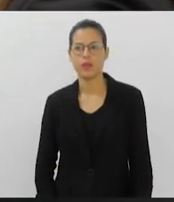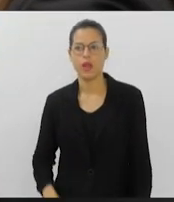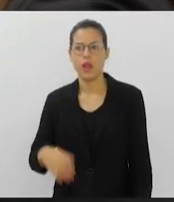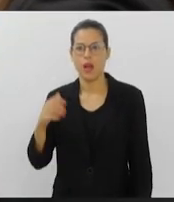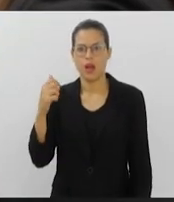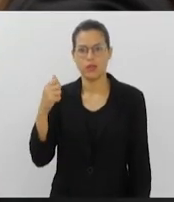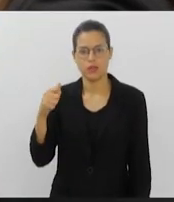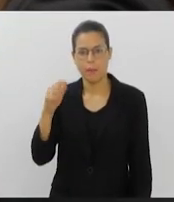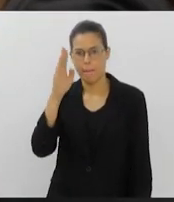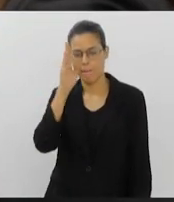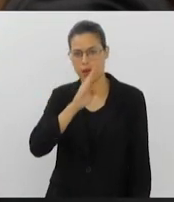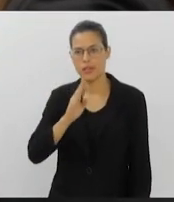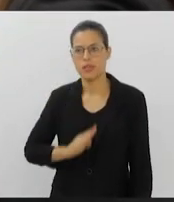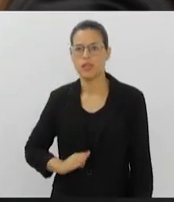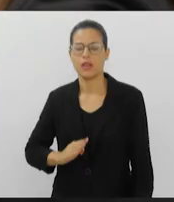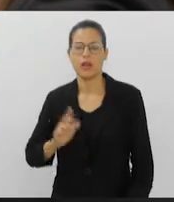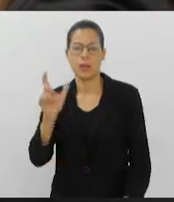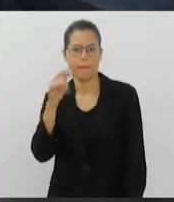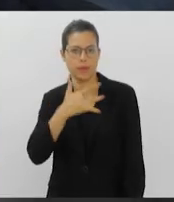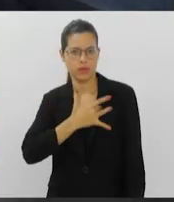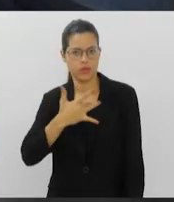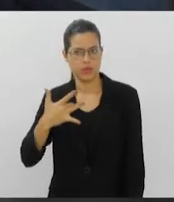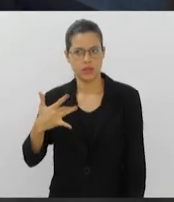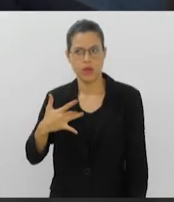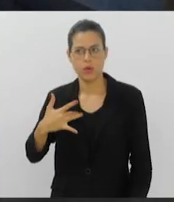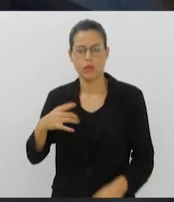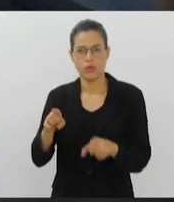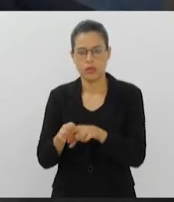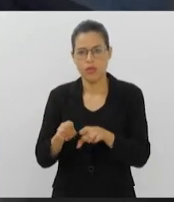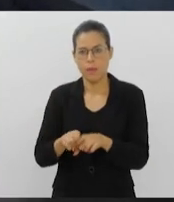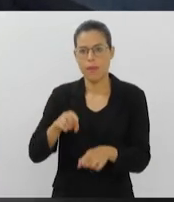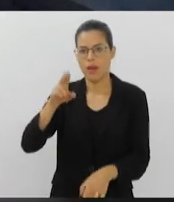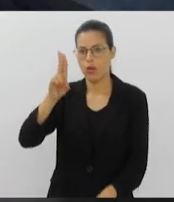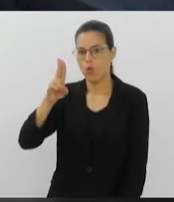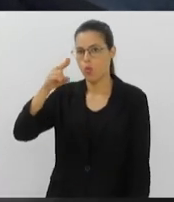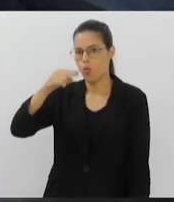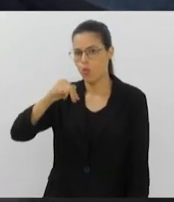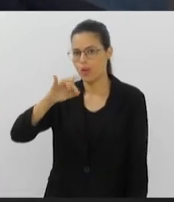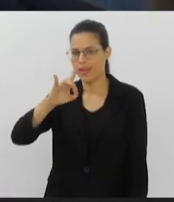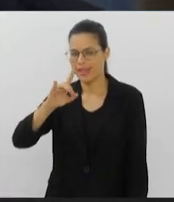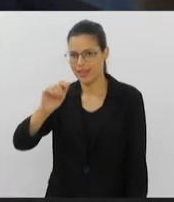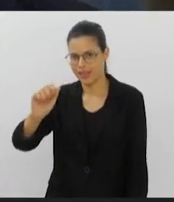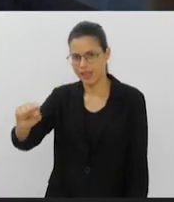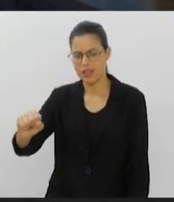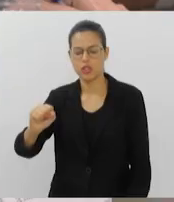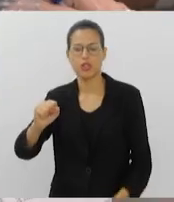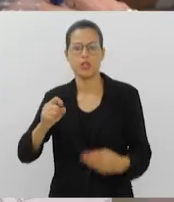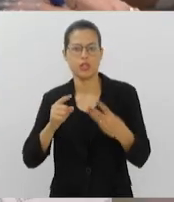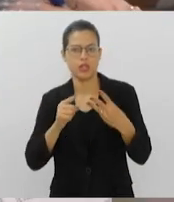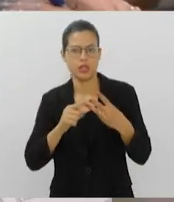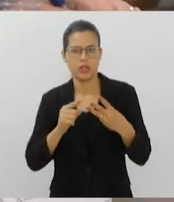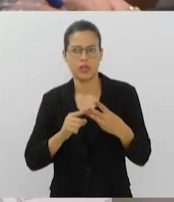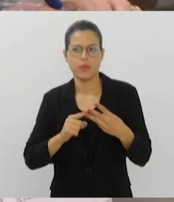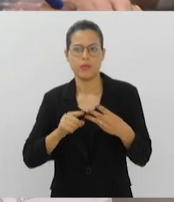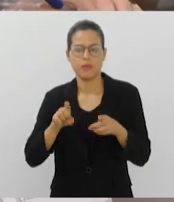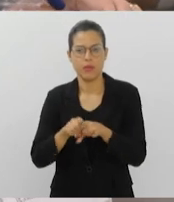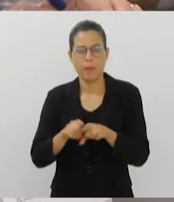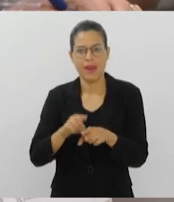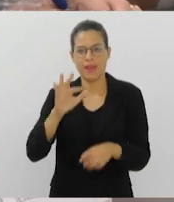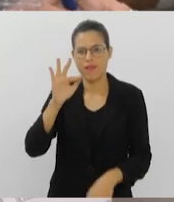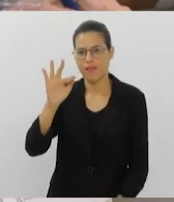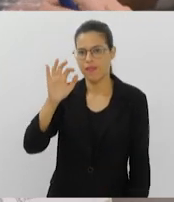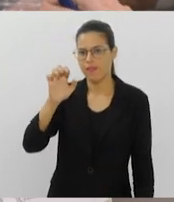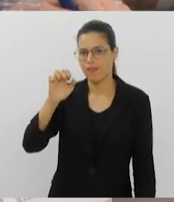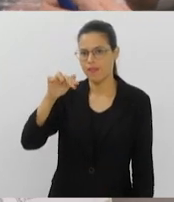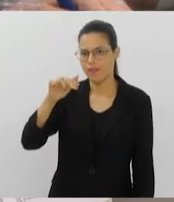Brasileira dos Planos de Saúde, a Abrange, a União Nacional de Autogestão e Saúde, a Unidas, a Confederação Nacional das